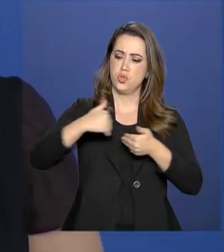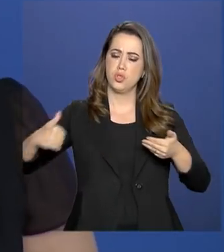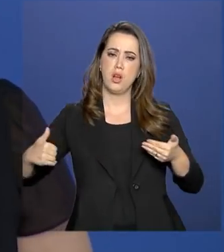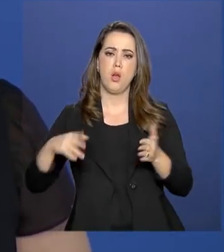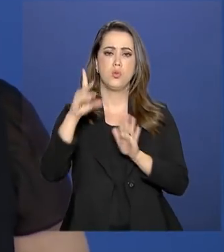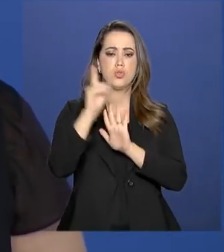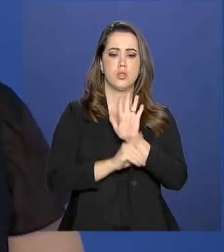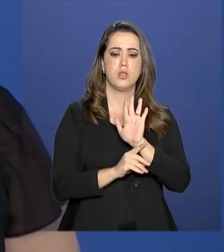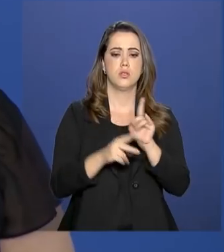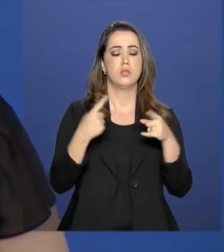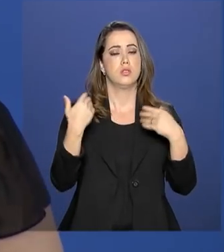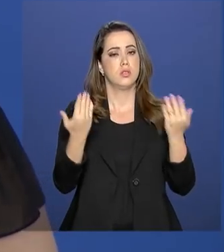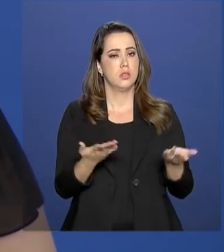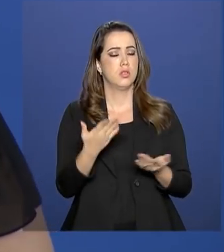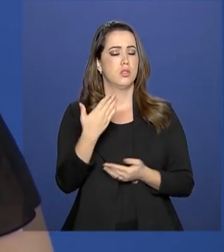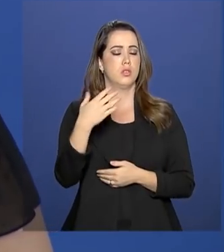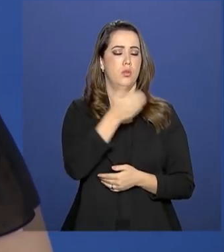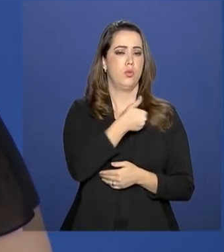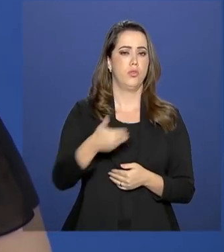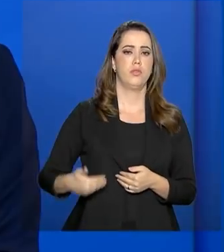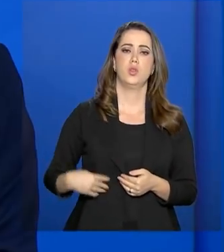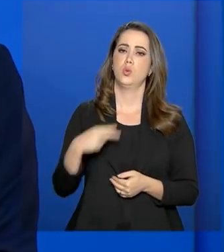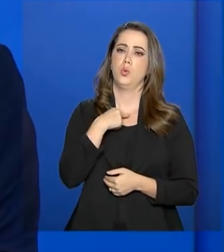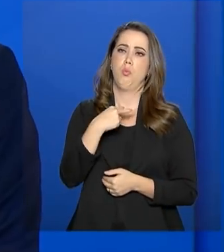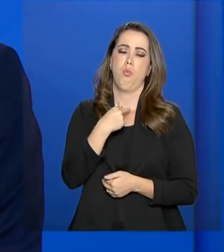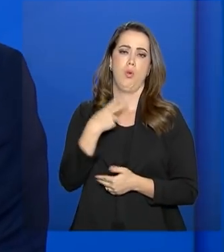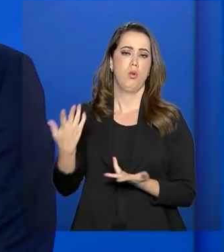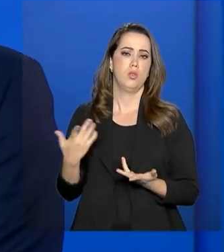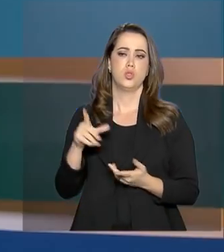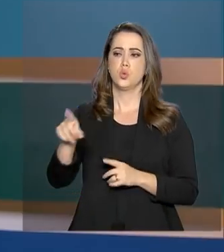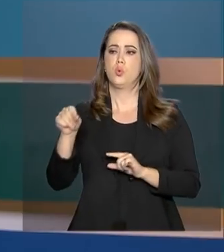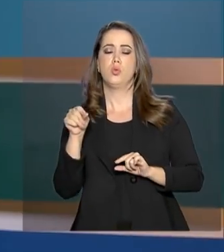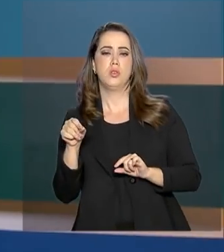cabe ao Estado autorizar ou não autorizar.